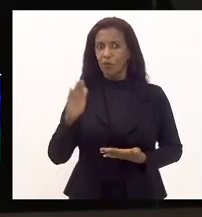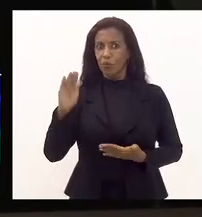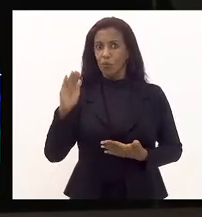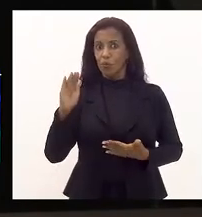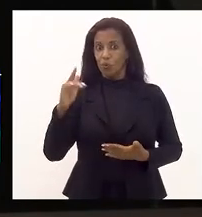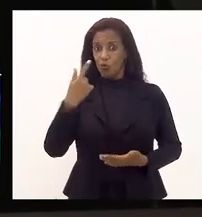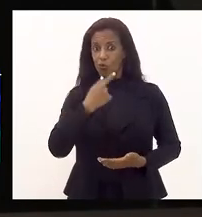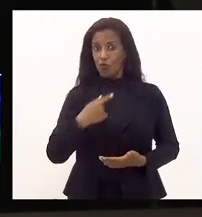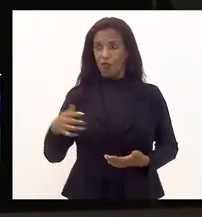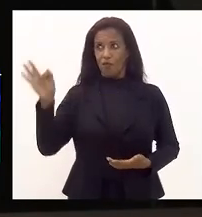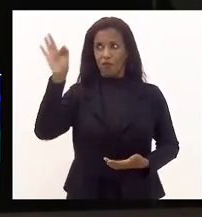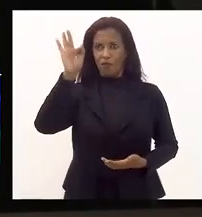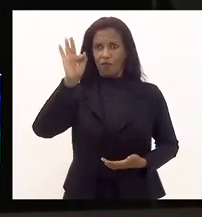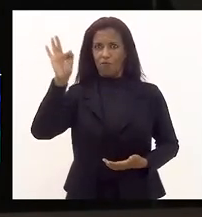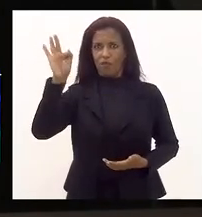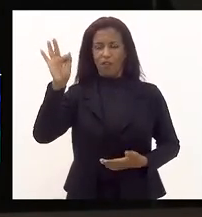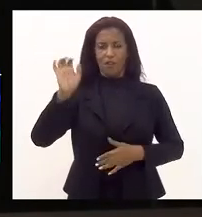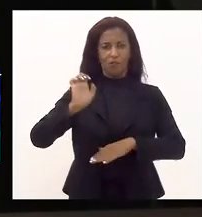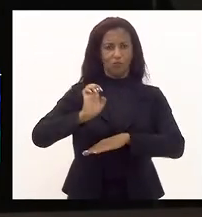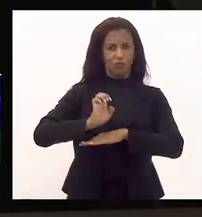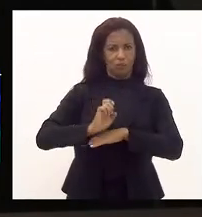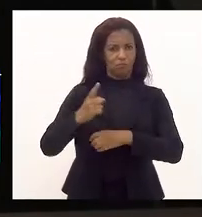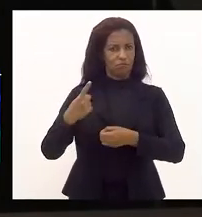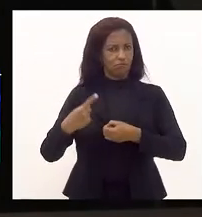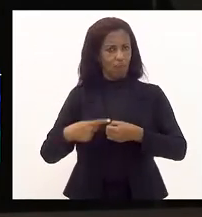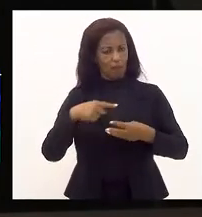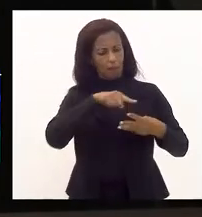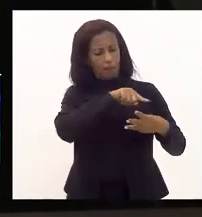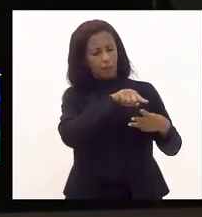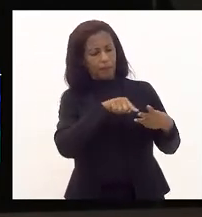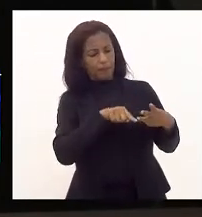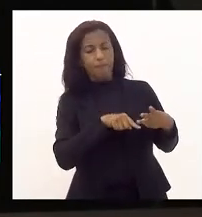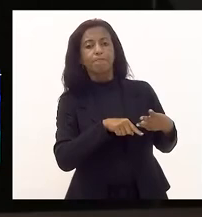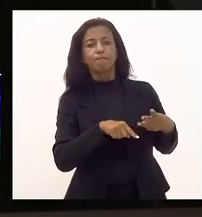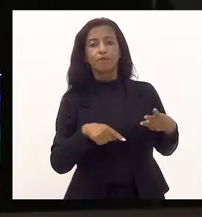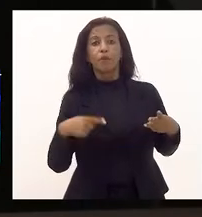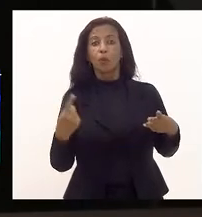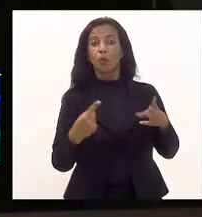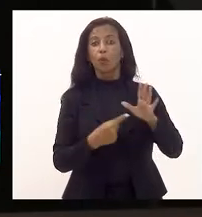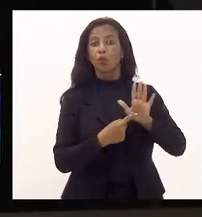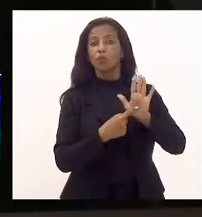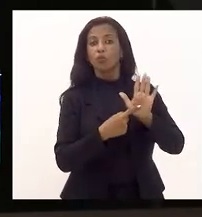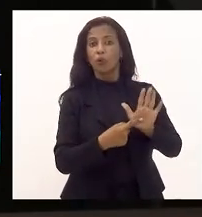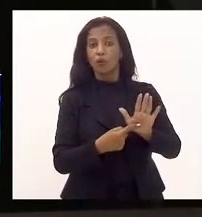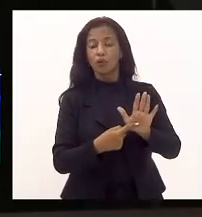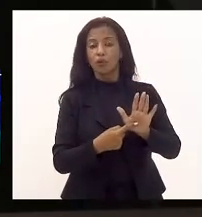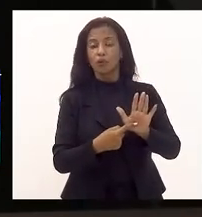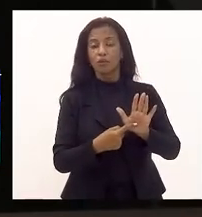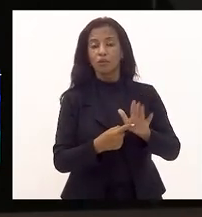municipal, orçamento nos três níveis, quando eles são apresentados